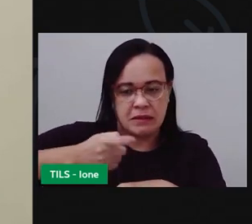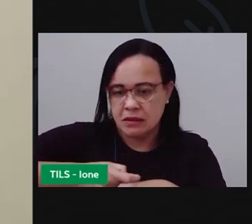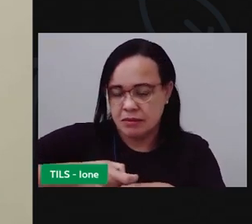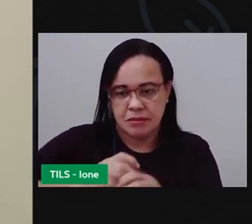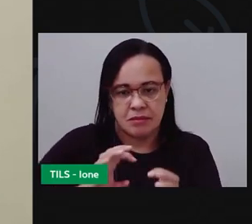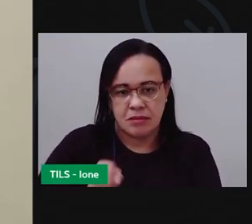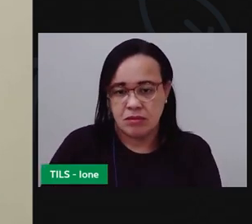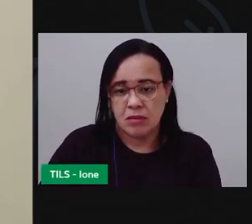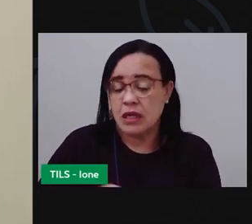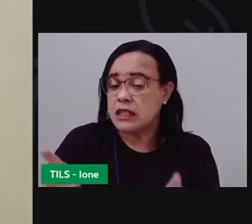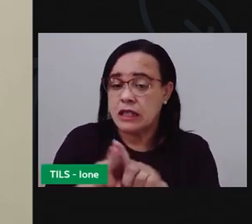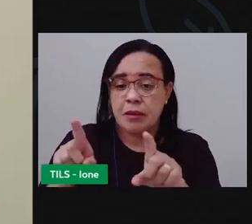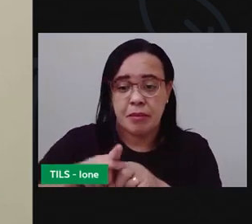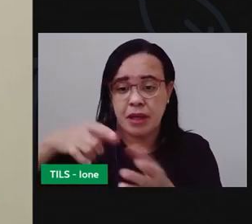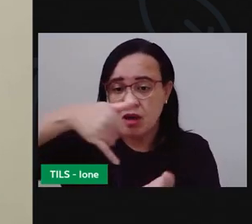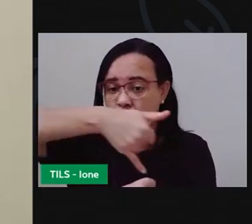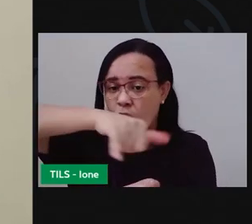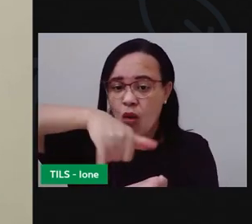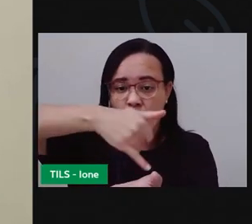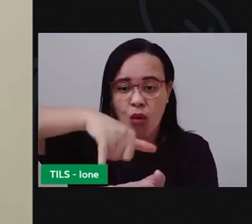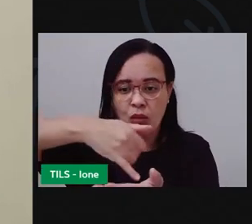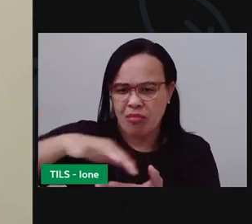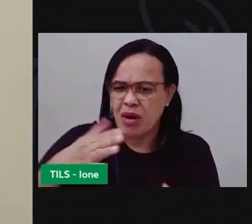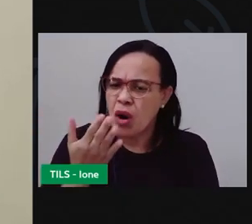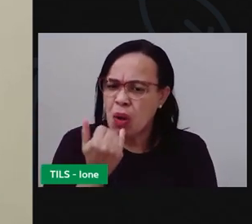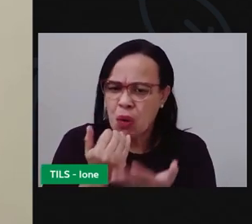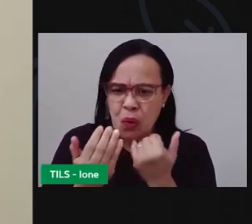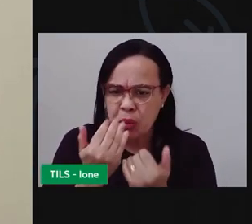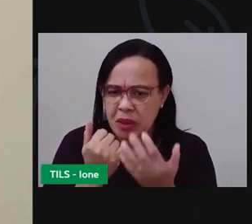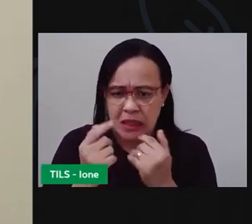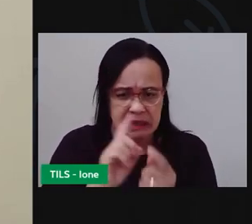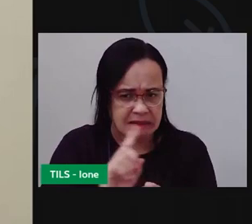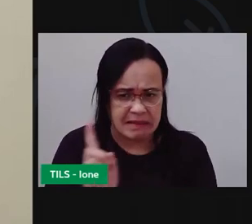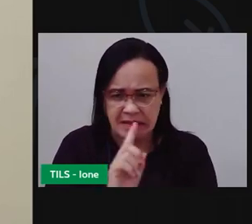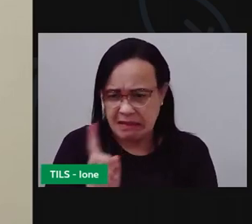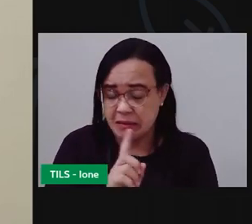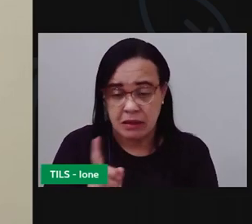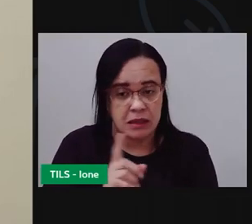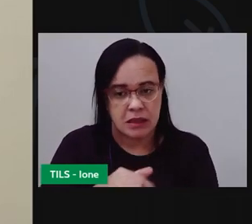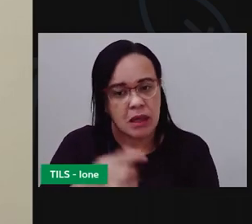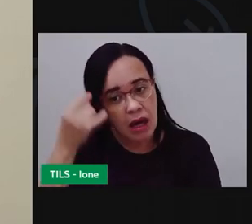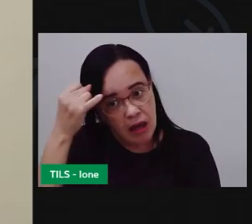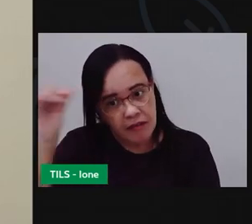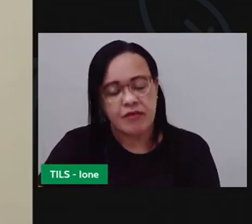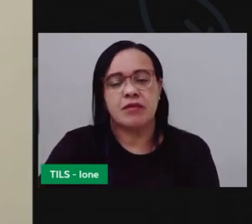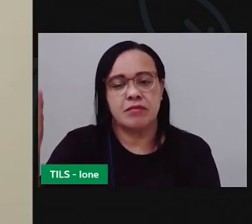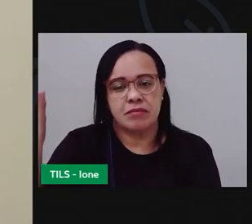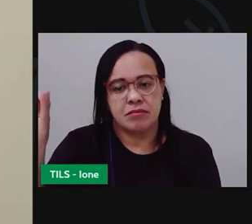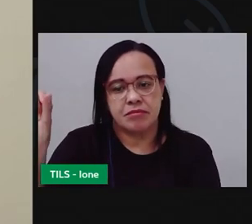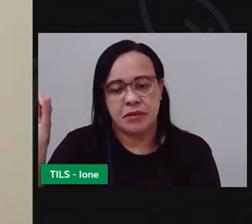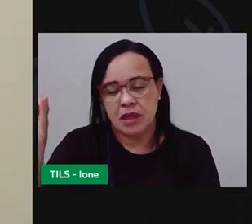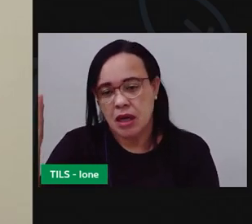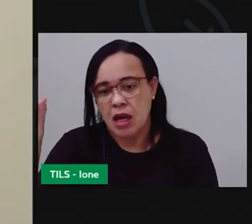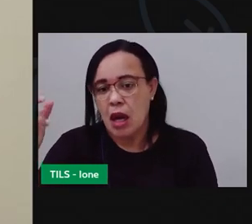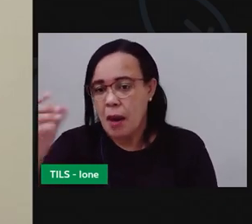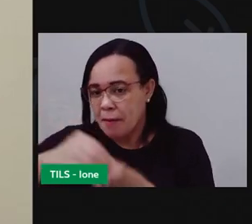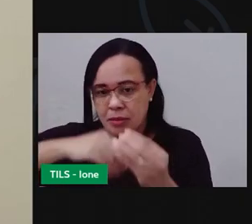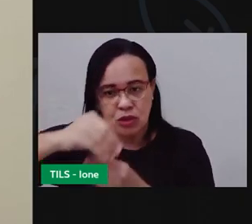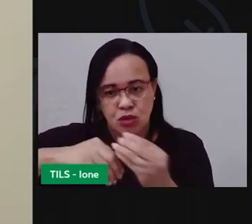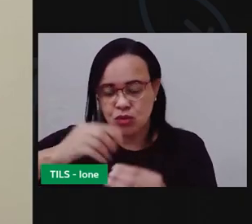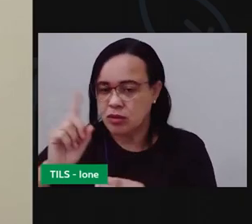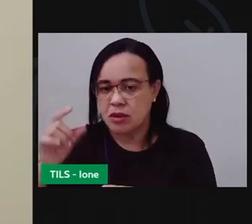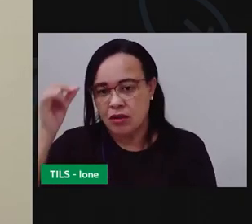óleo então resto de comida que tenha óleo que tenha gordura não pode entrar na compostagem e